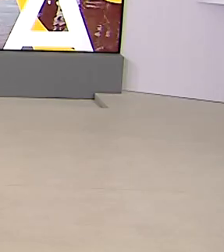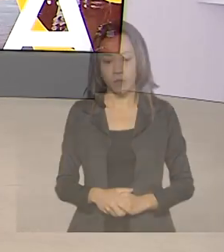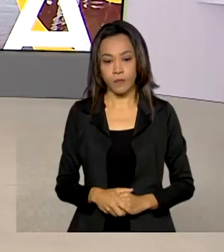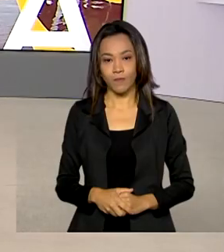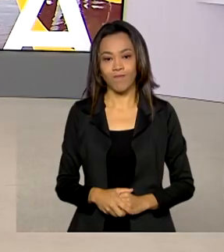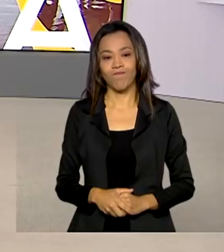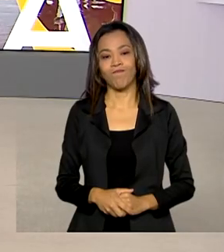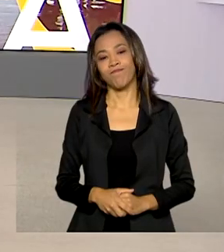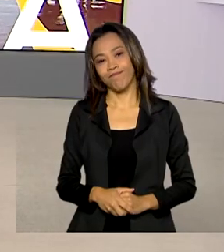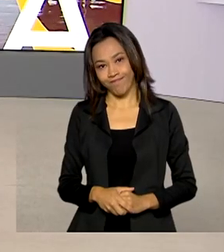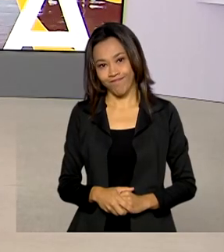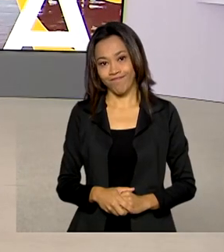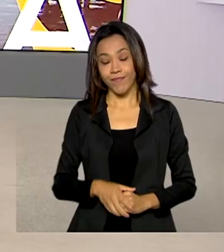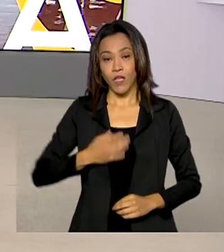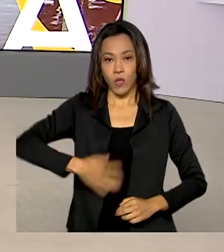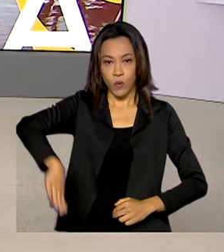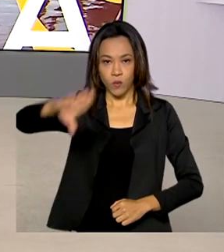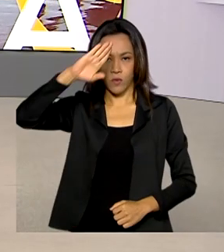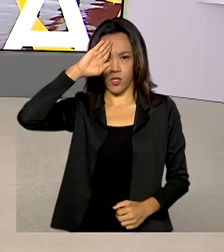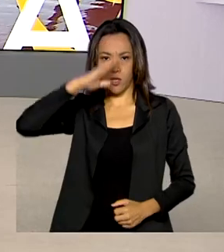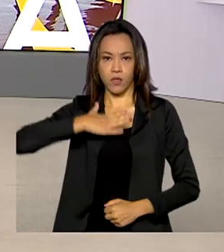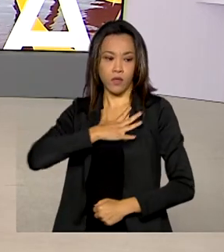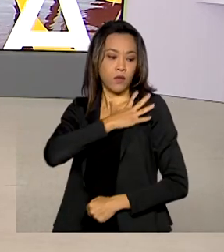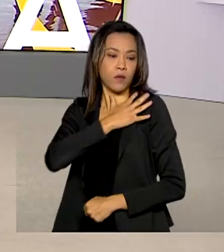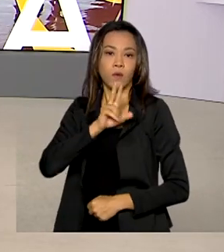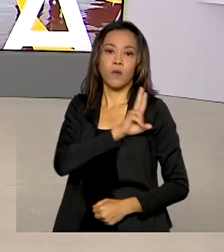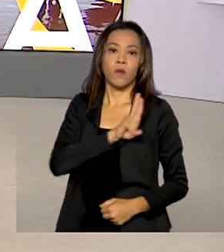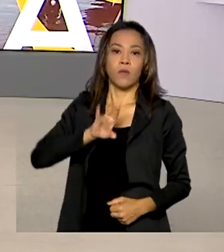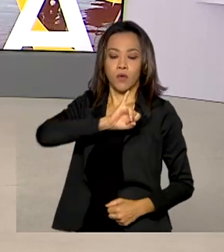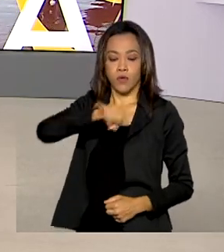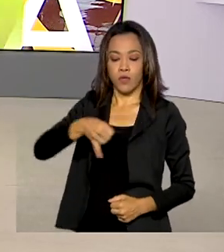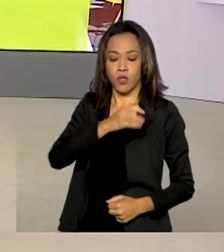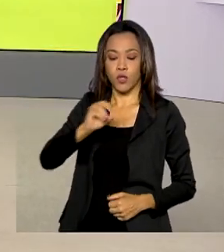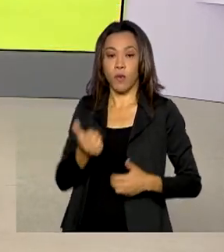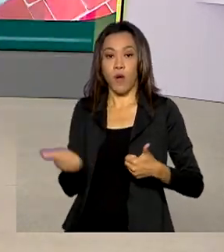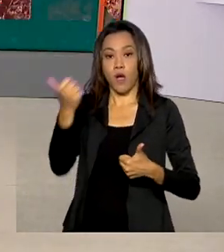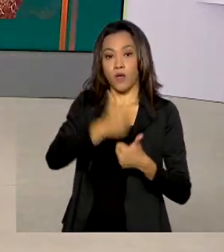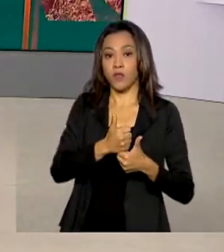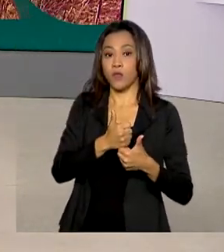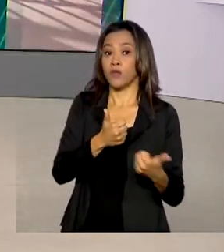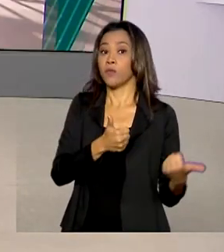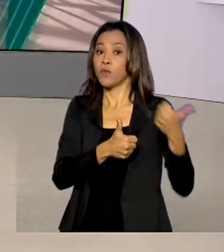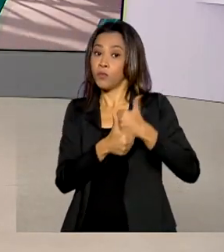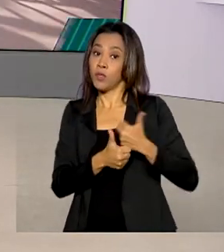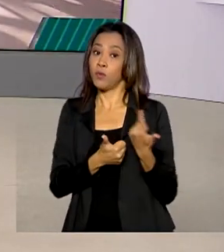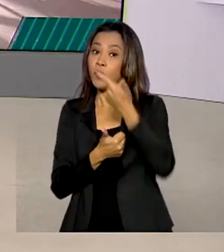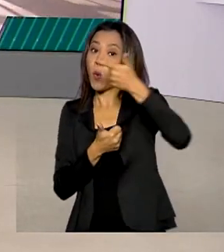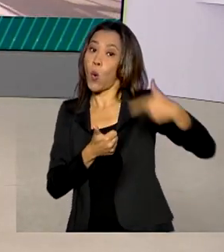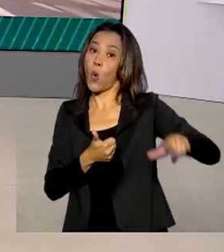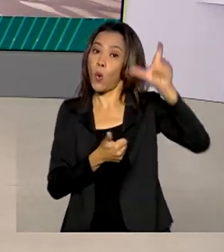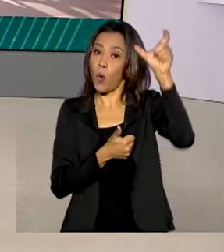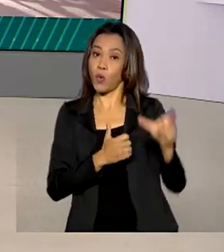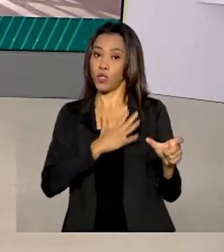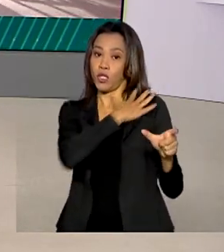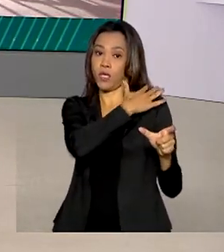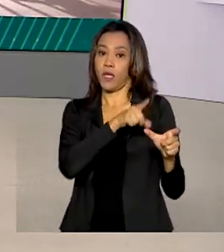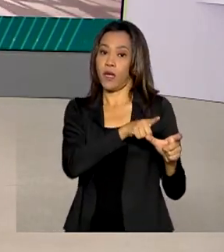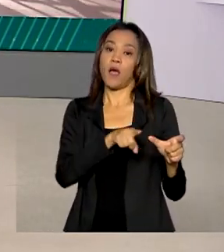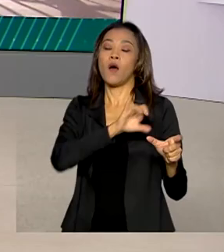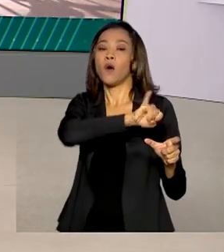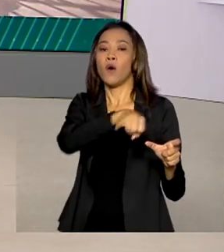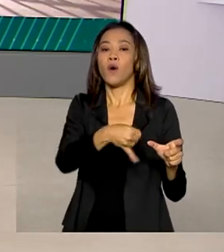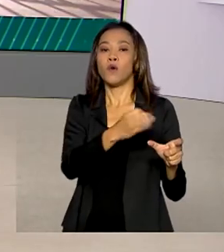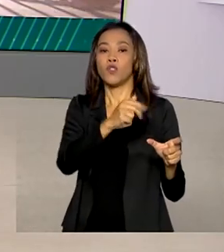O general João Francisco Ferreira assume Itaipu no lugar do general Joaquim Silvio Luna, que foi indicado pelo presidente